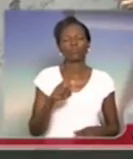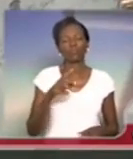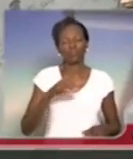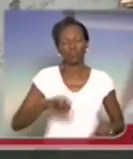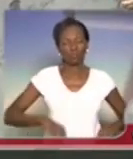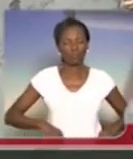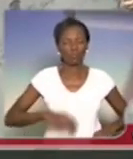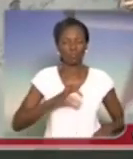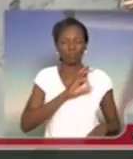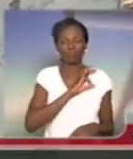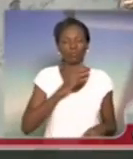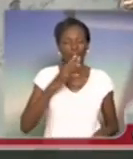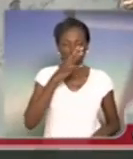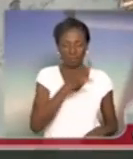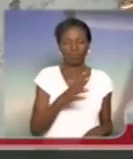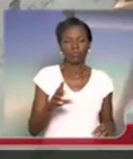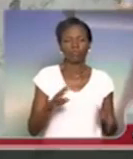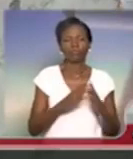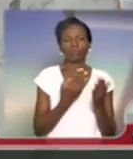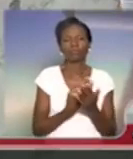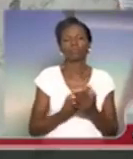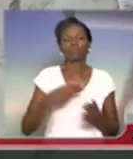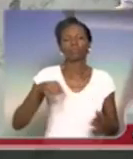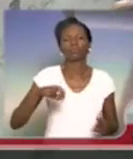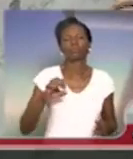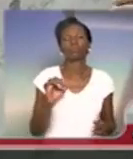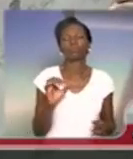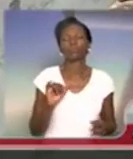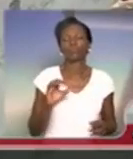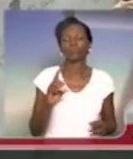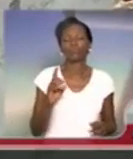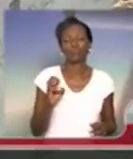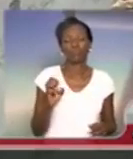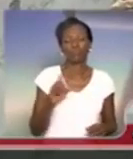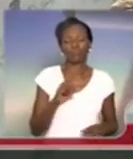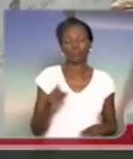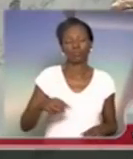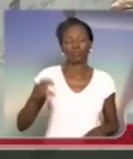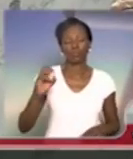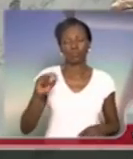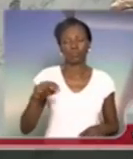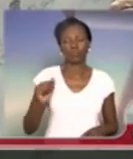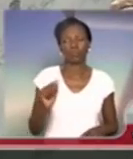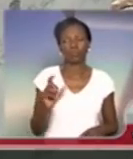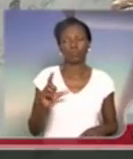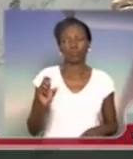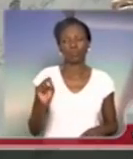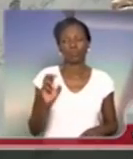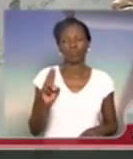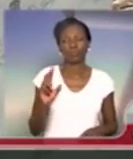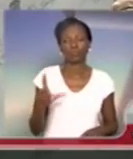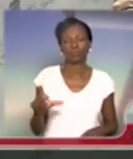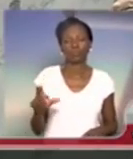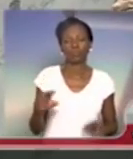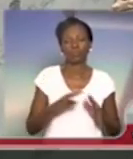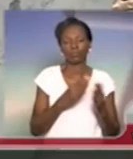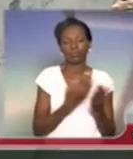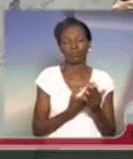Aparecida, do Jardim das Palmas, Zona Sul. A escola estadual Prefeito Mário